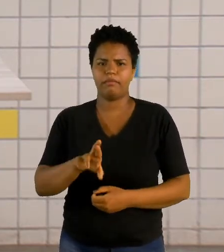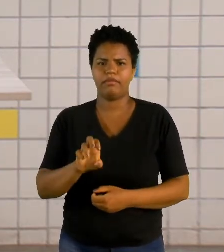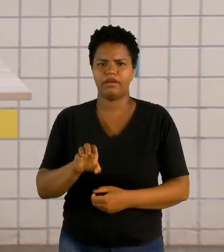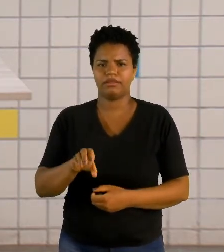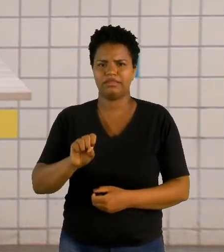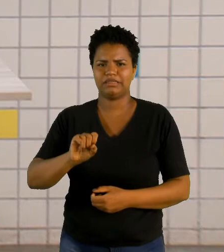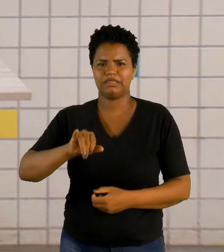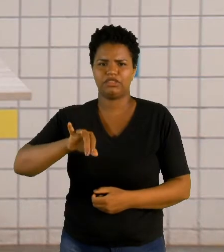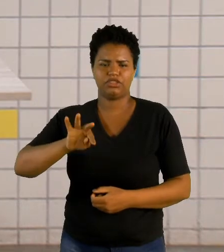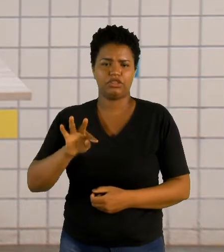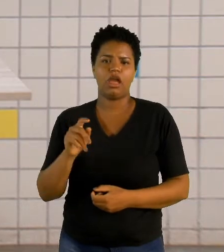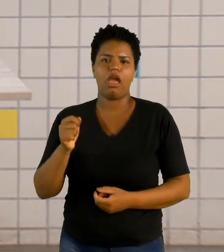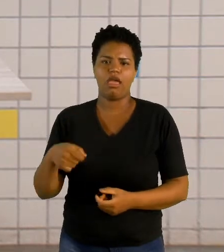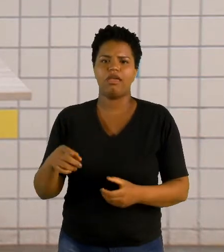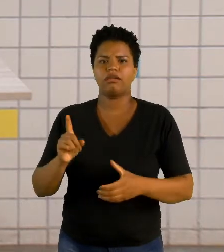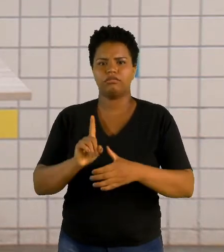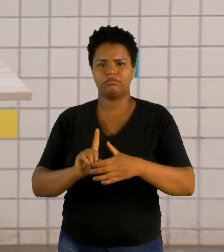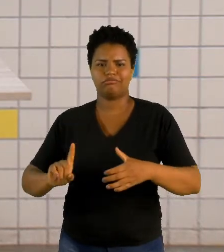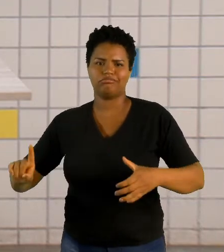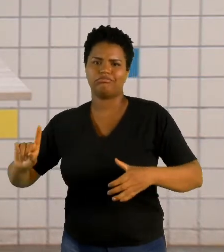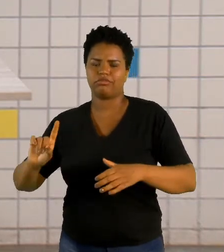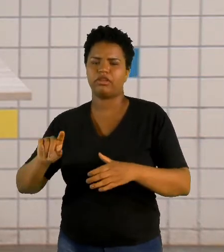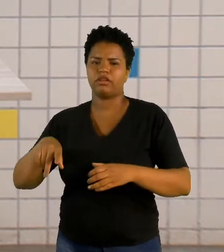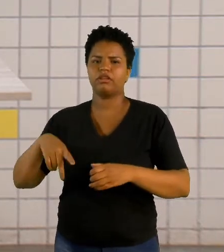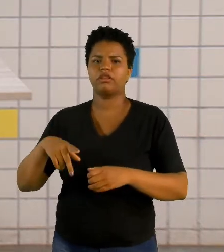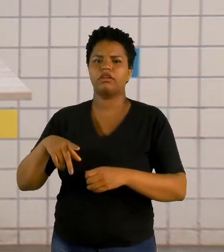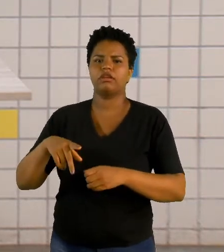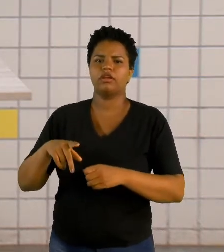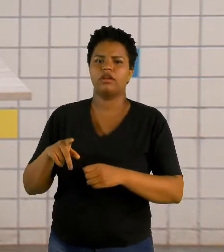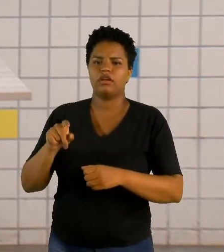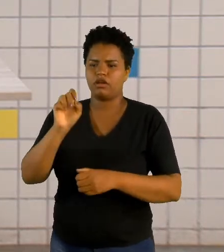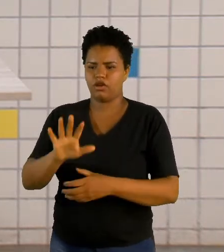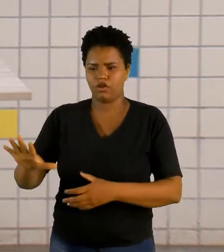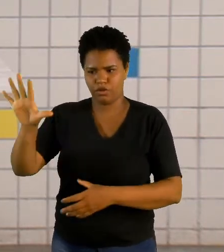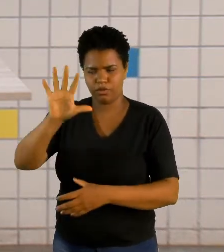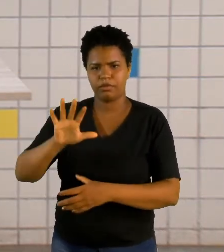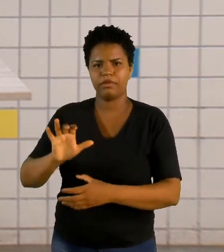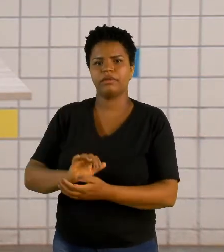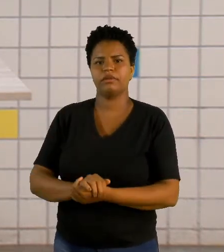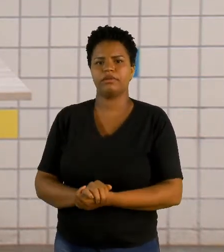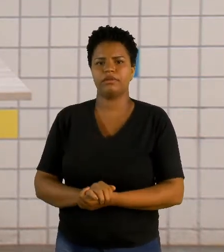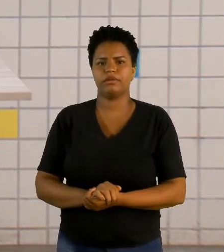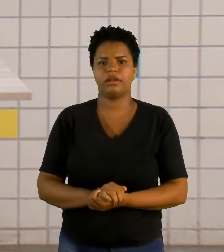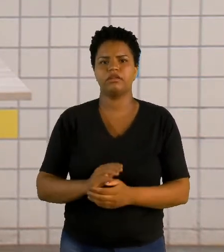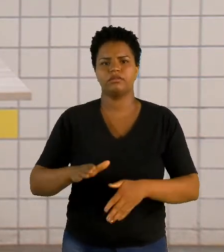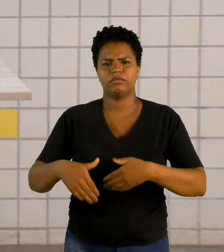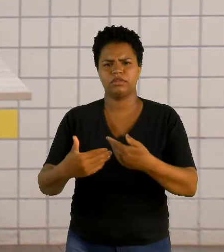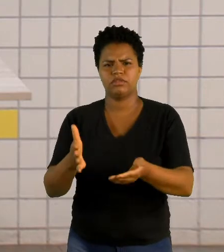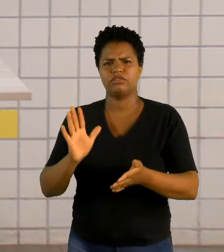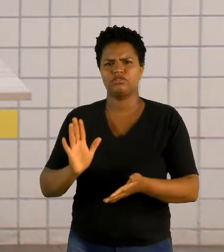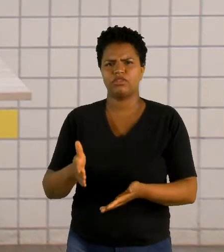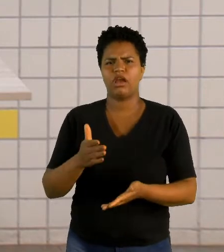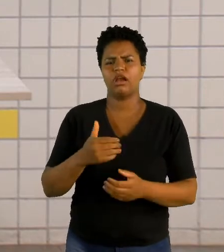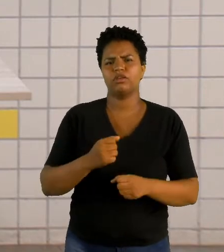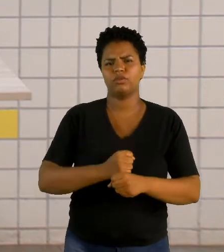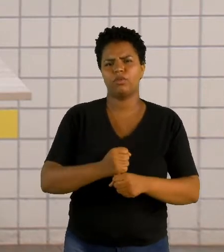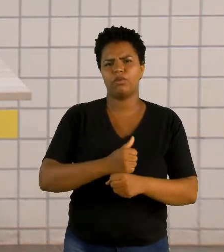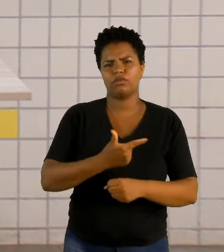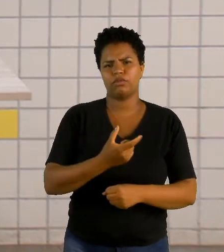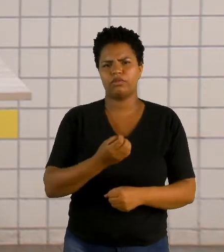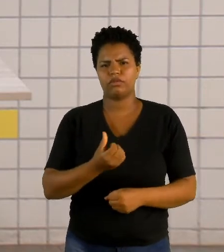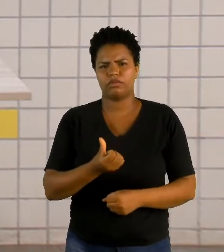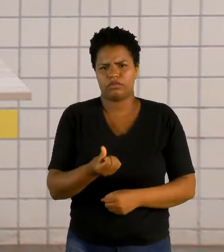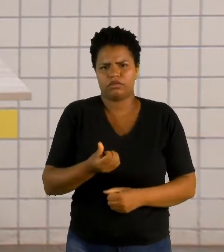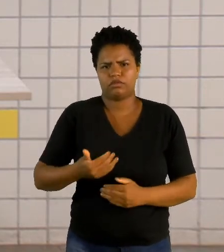Grã-Bretanha, do Reino Unido, da União Europeia. E é um processo que já está acontecendo desde 2016. Mas